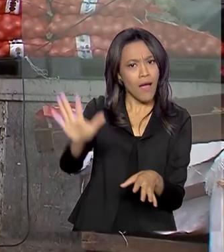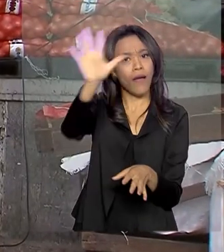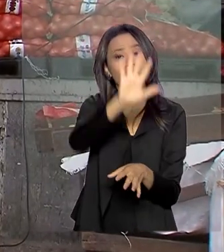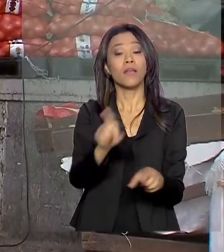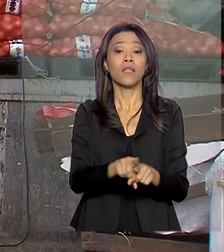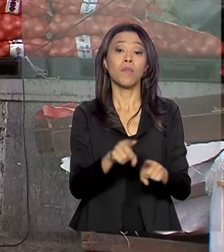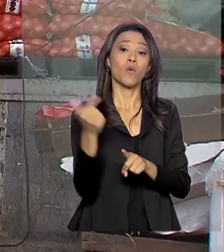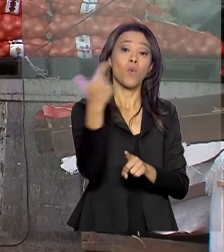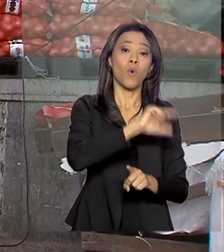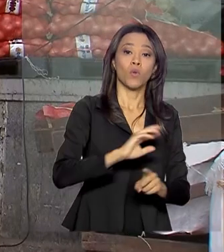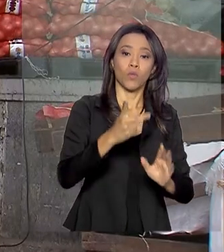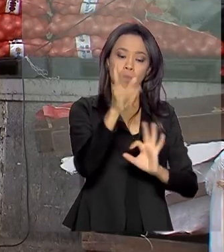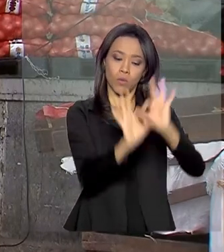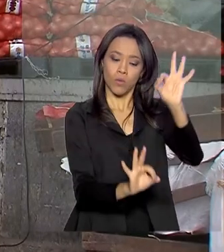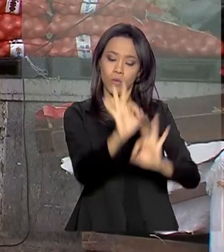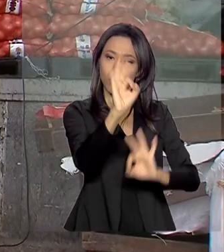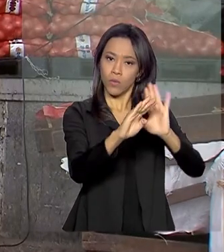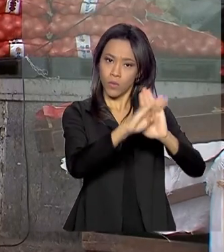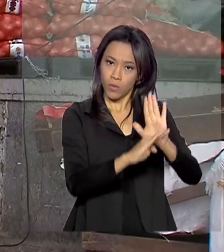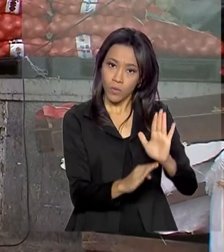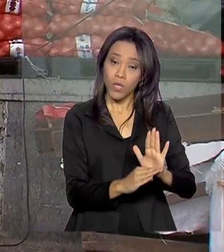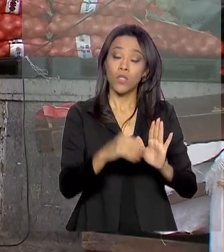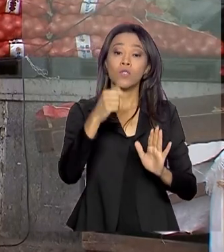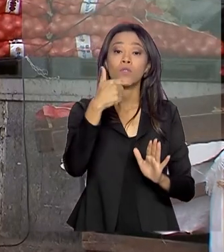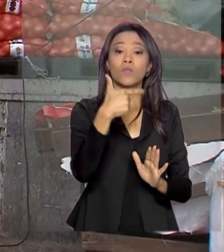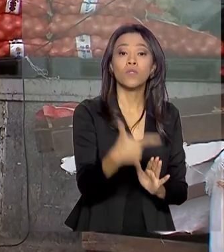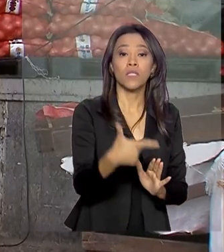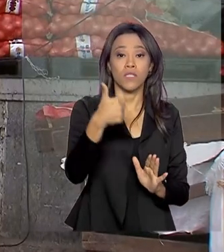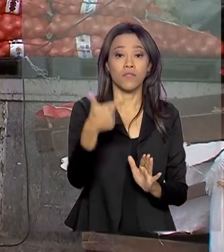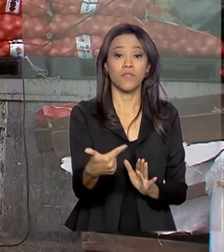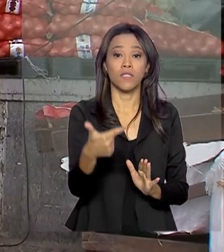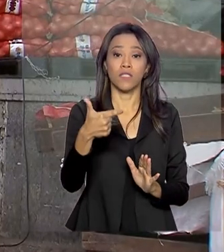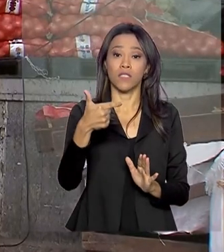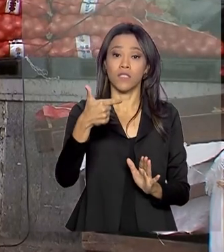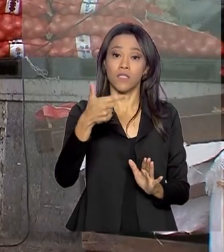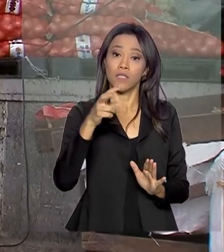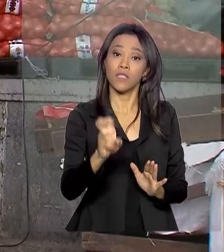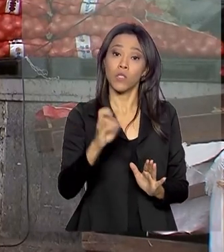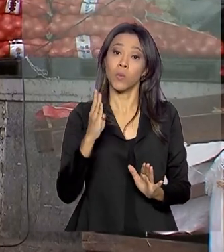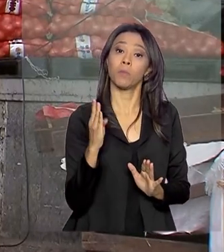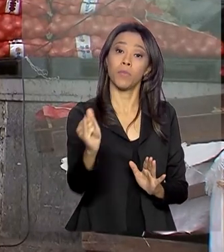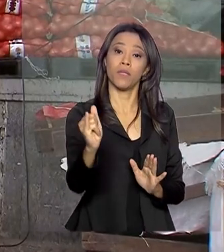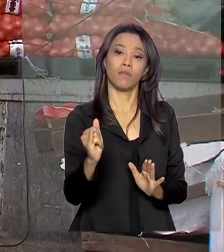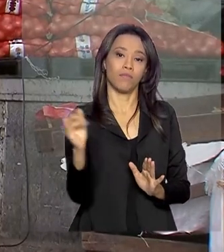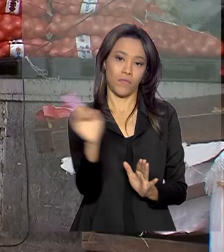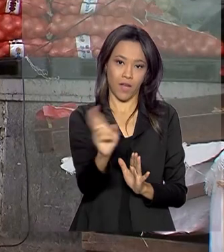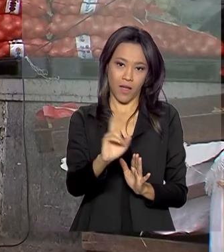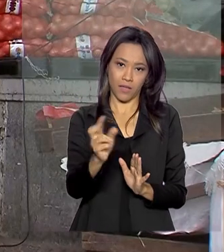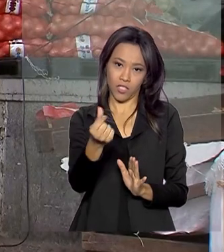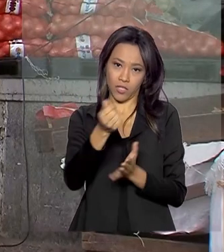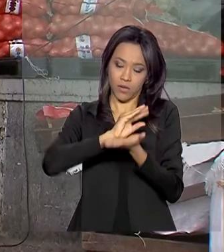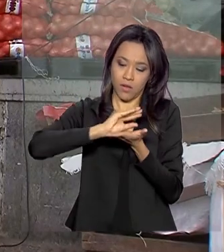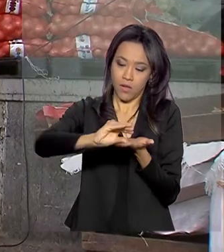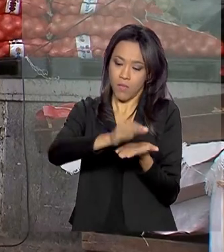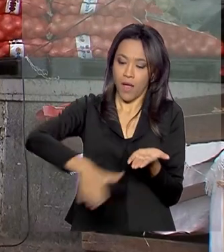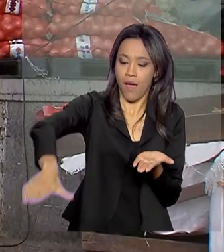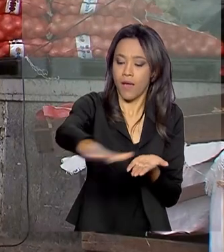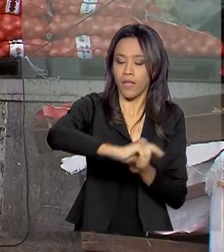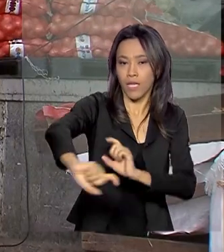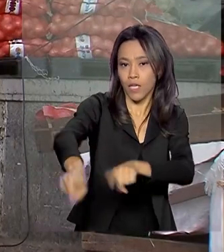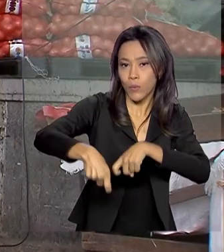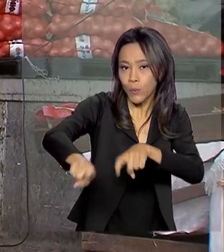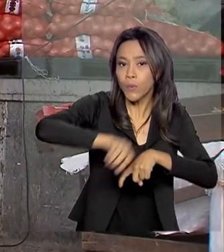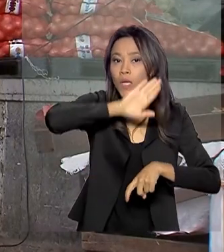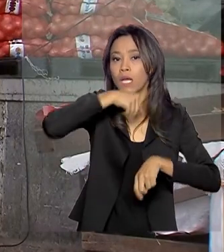Plano Safra disponibilizou 225 bilhões de reais em financiamento para a agricultura e a pecuária em